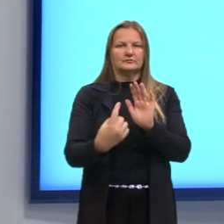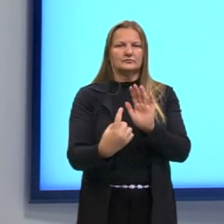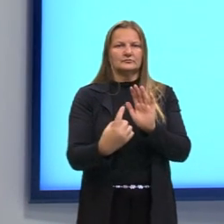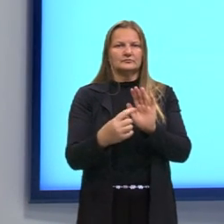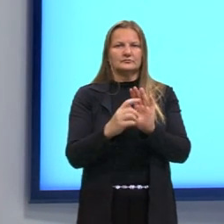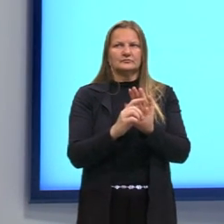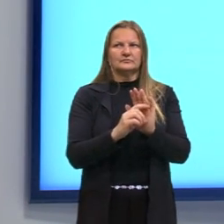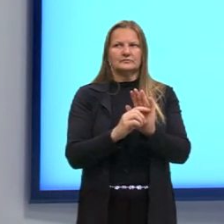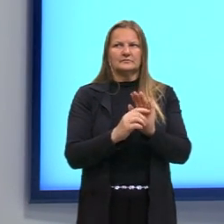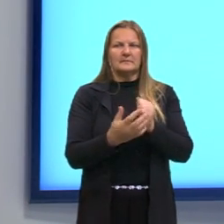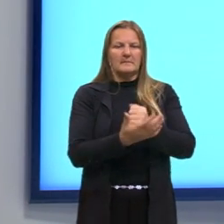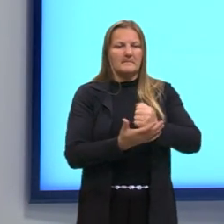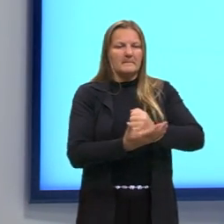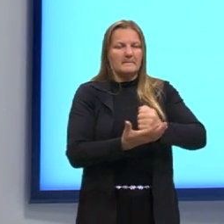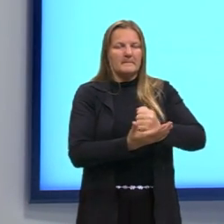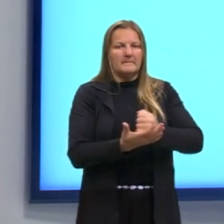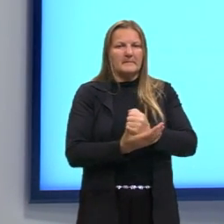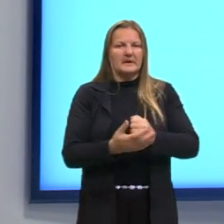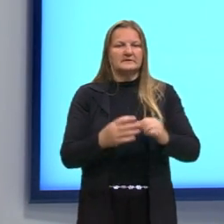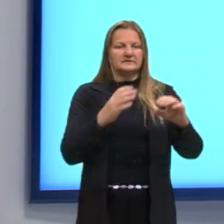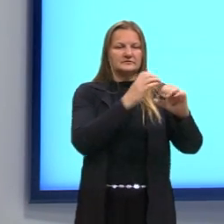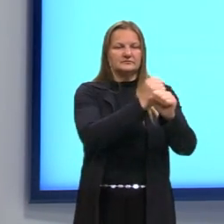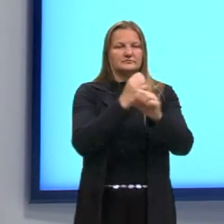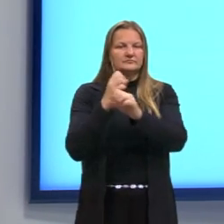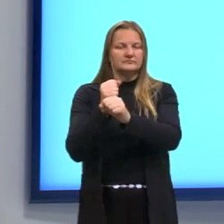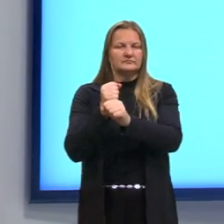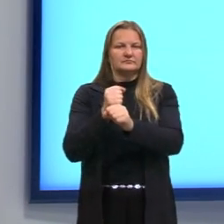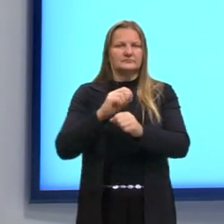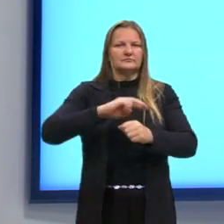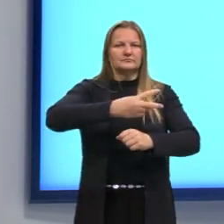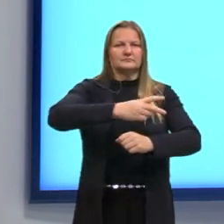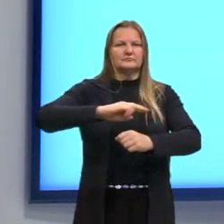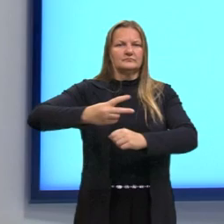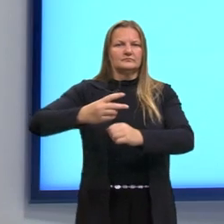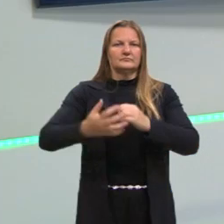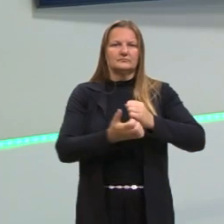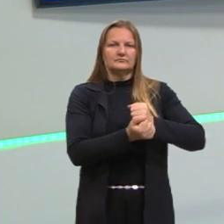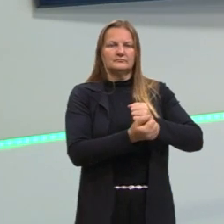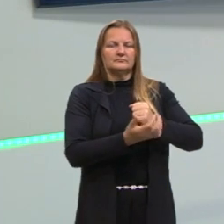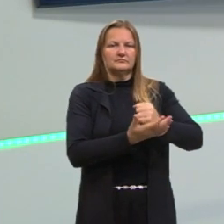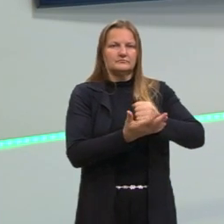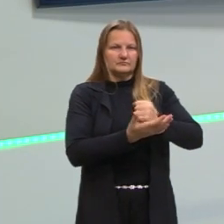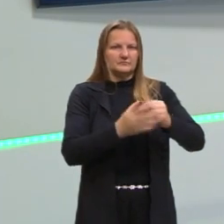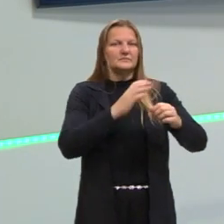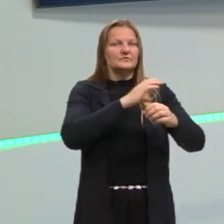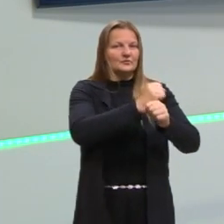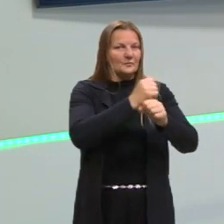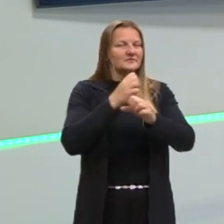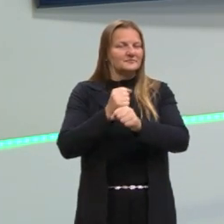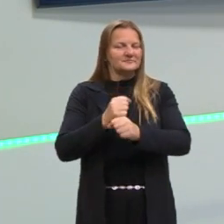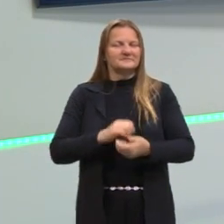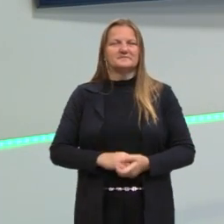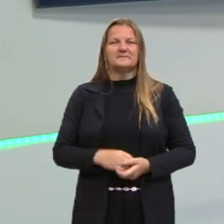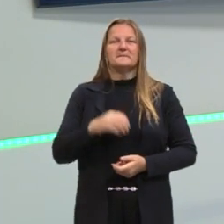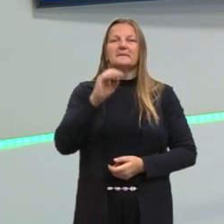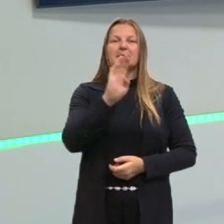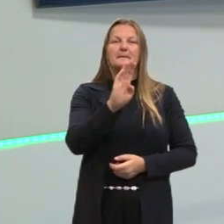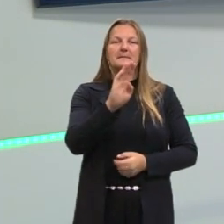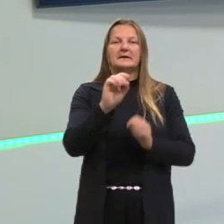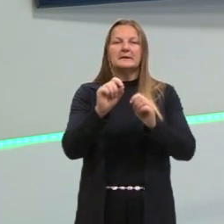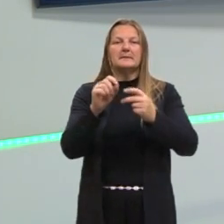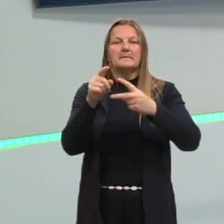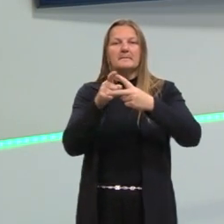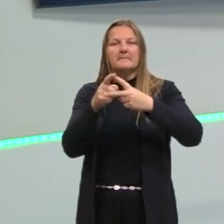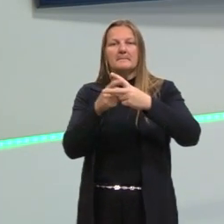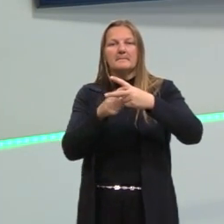Mantenha a base e soma os expoentes. Então, a gente chegou no primeiro intervalo. O B, ele é maior ou